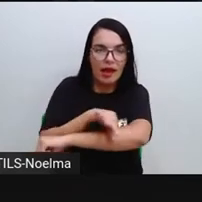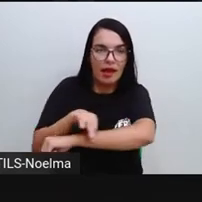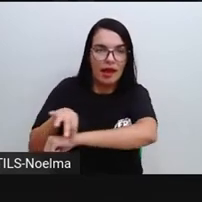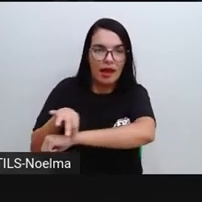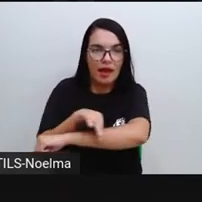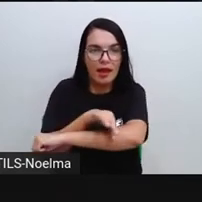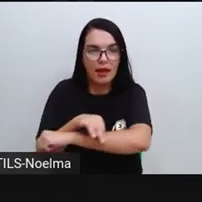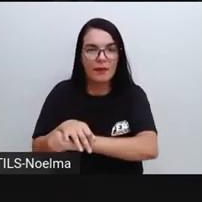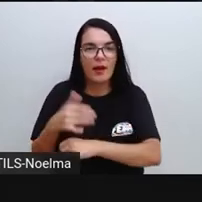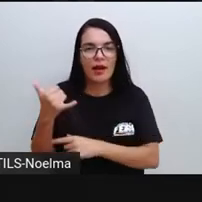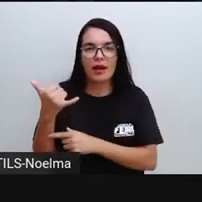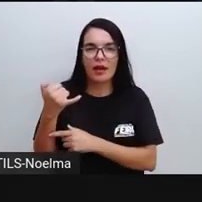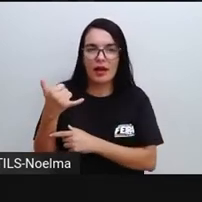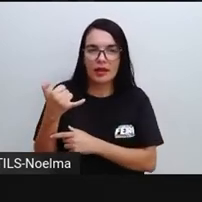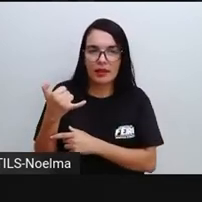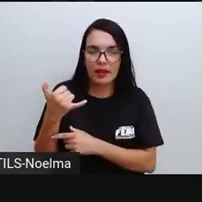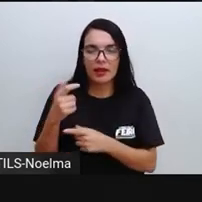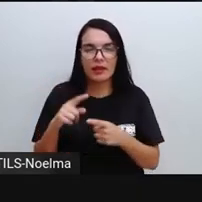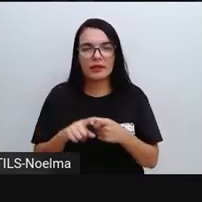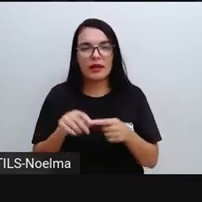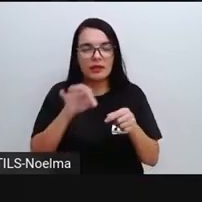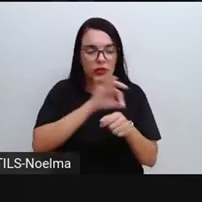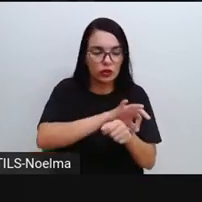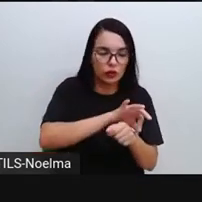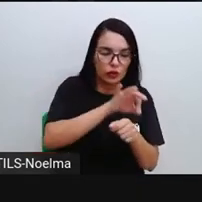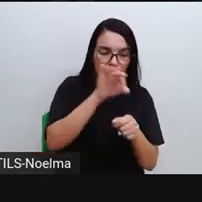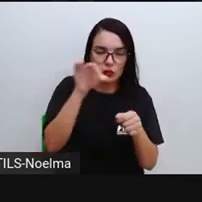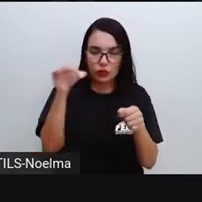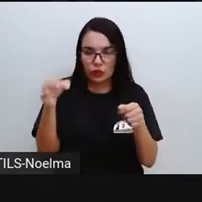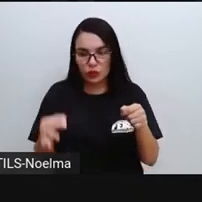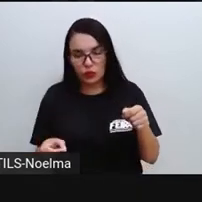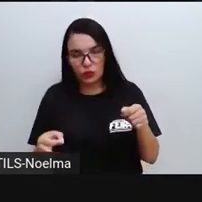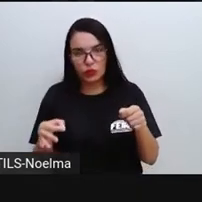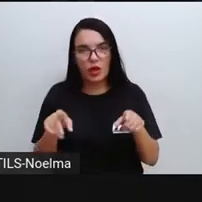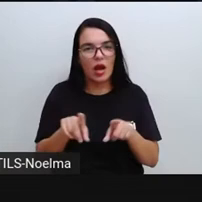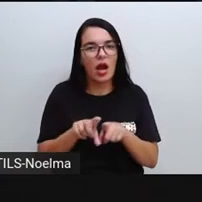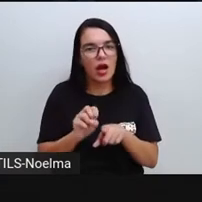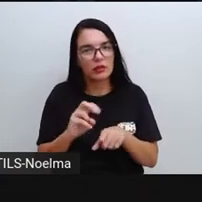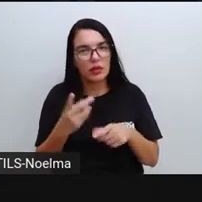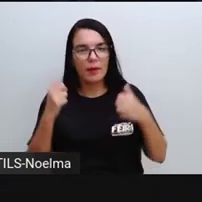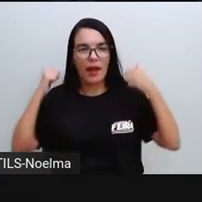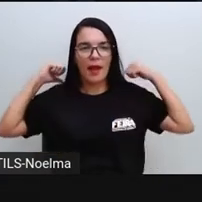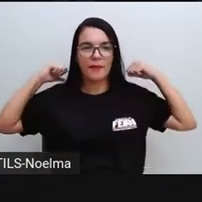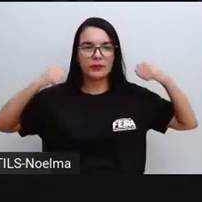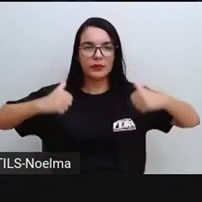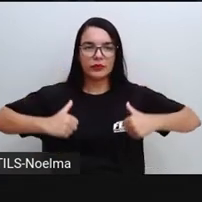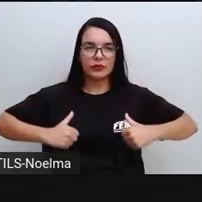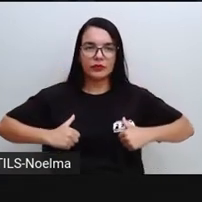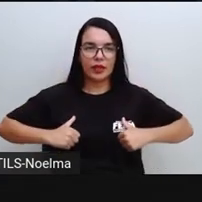caneta, estojo de plástico ou a própria mochila.